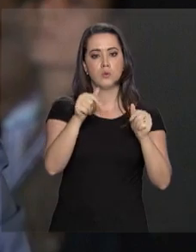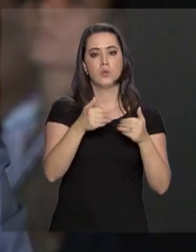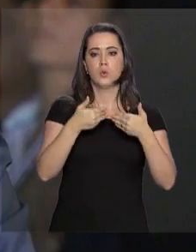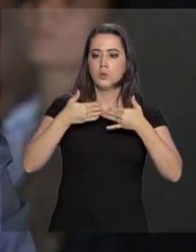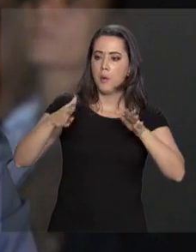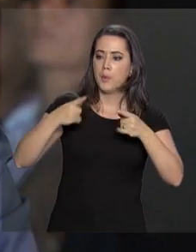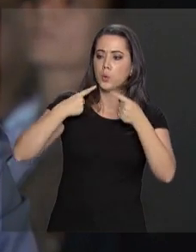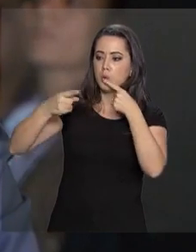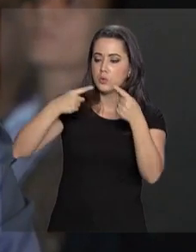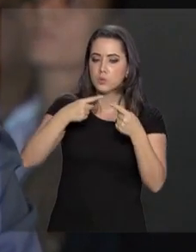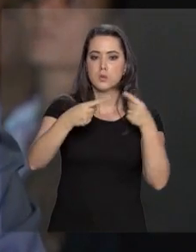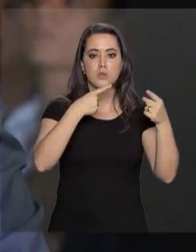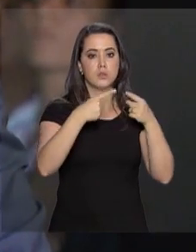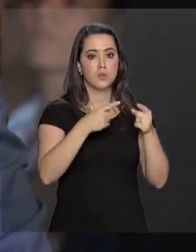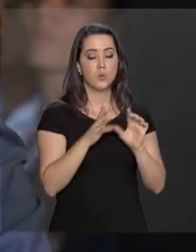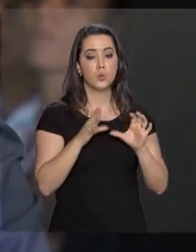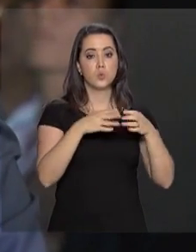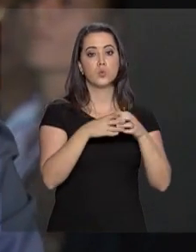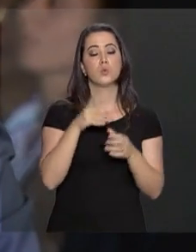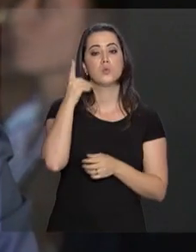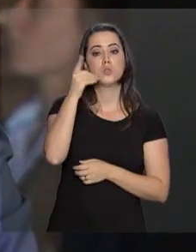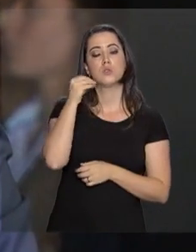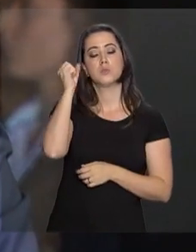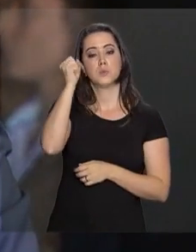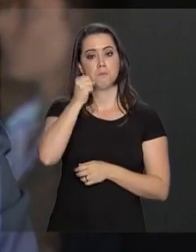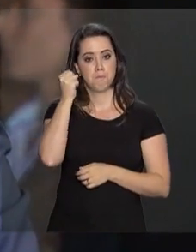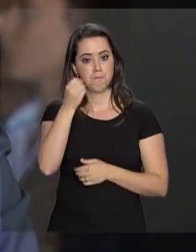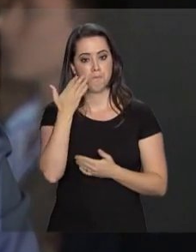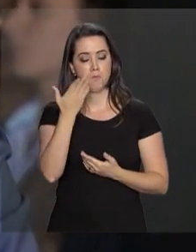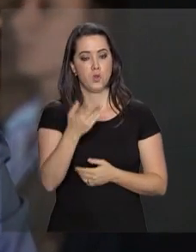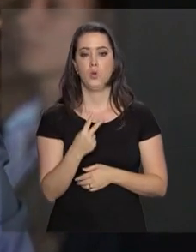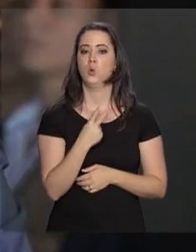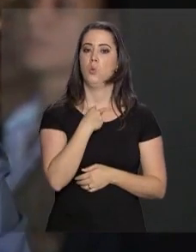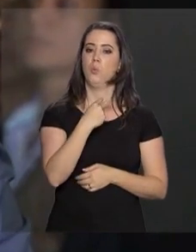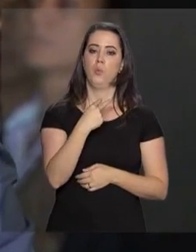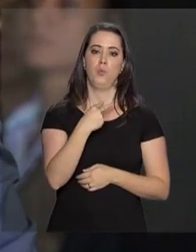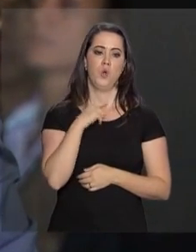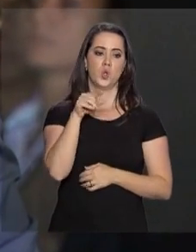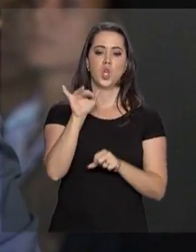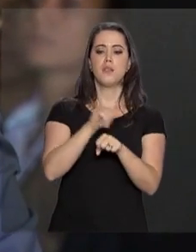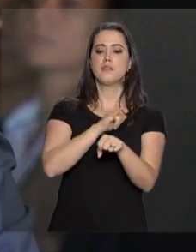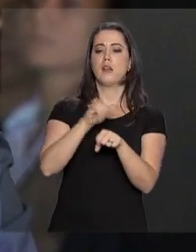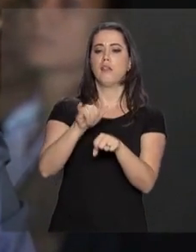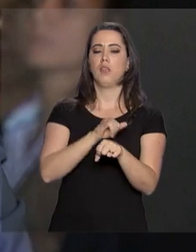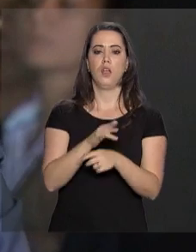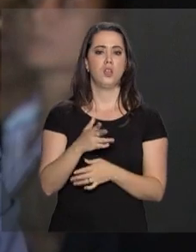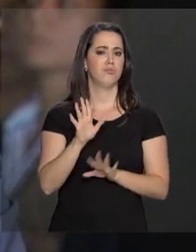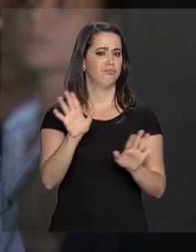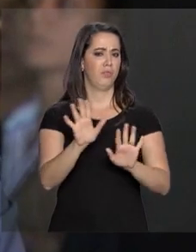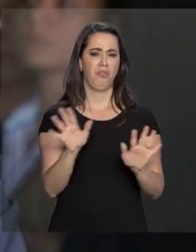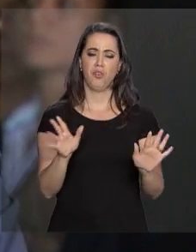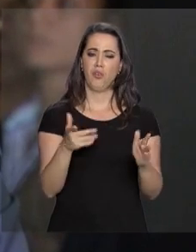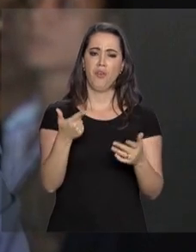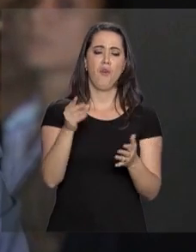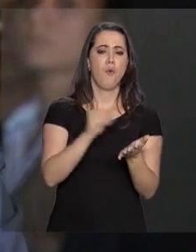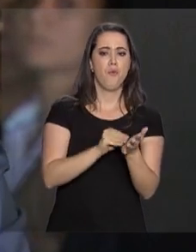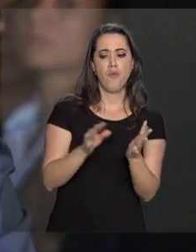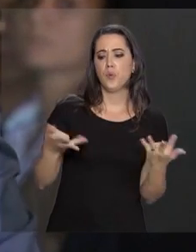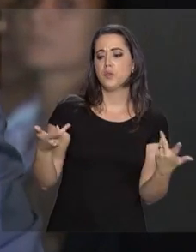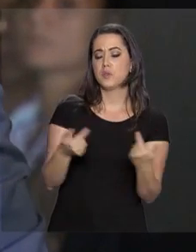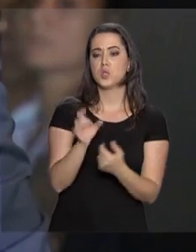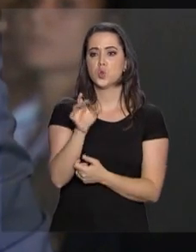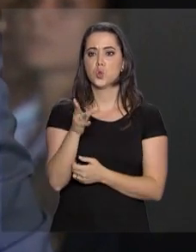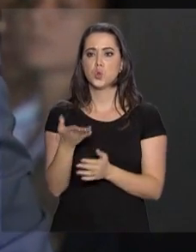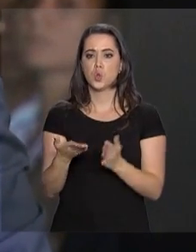abertura ao diálogo, os parlamentares. Não haverá aqui a estratégia não muito eficaz de